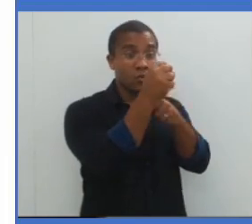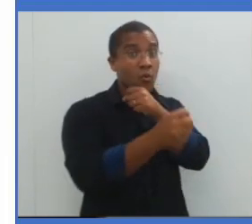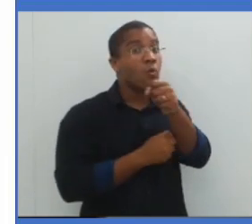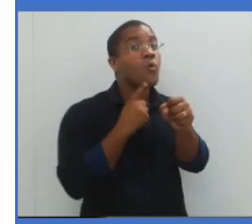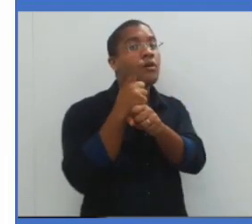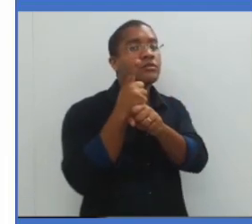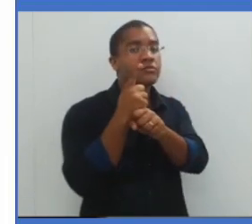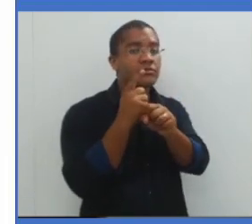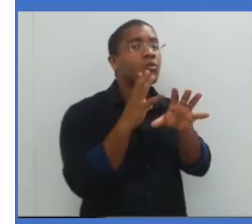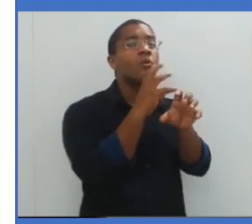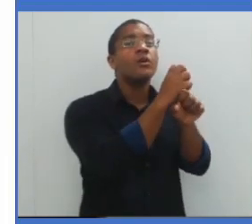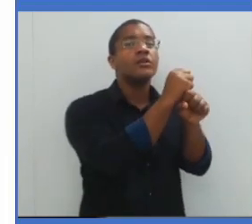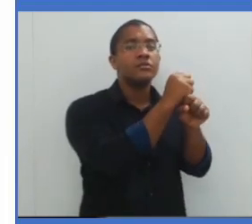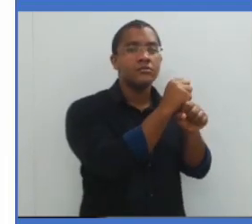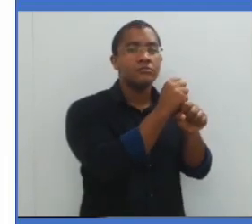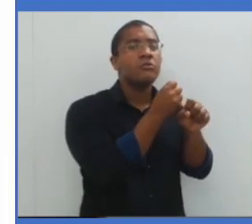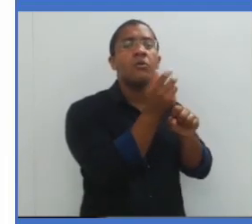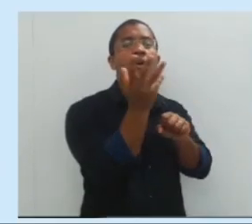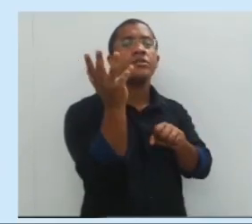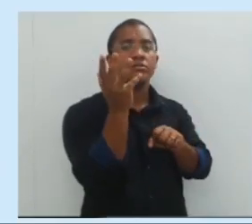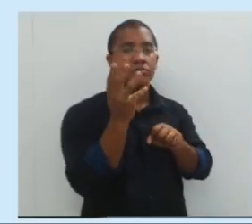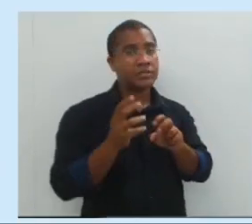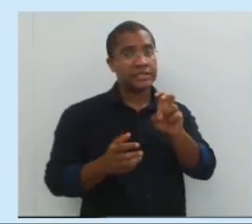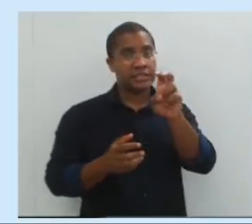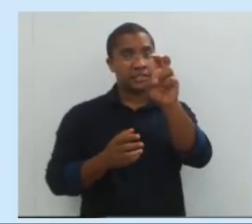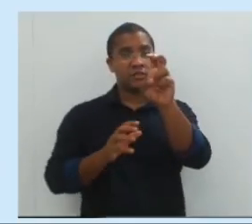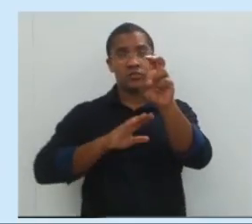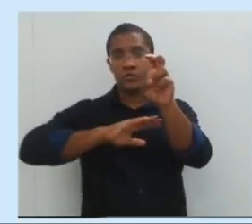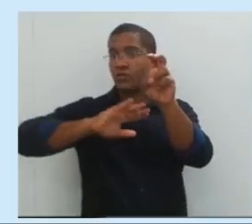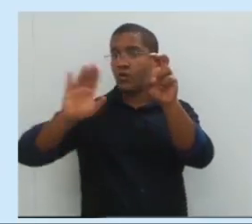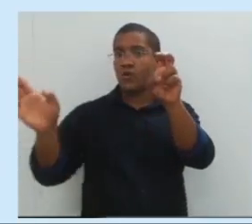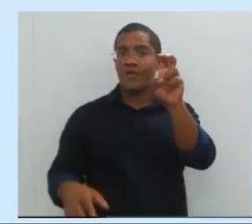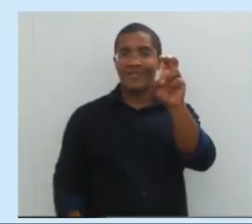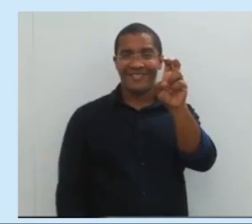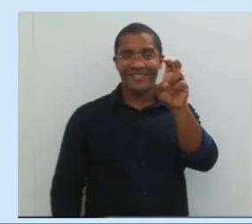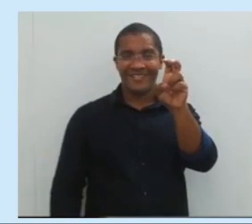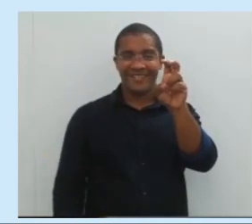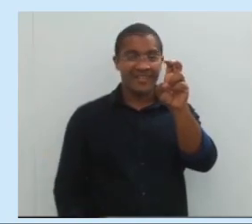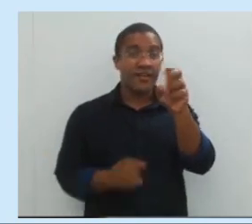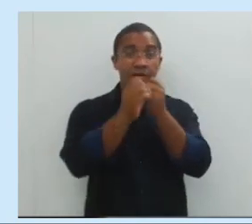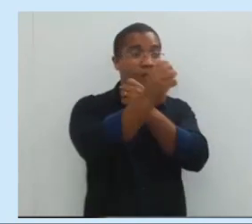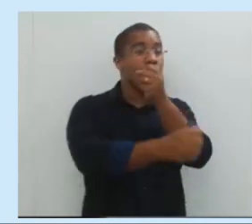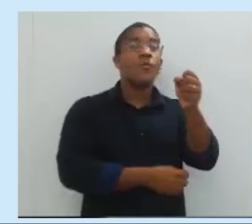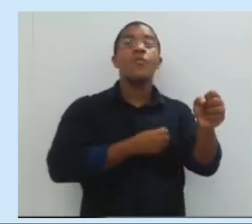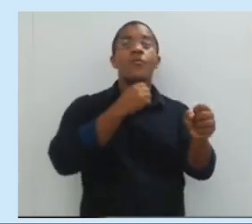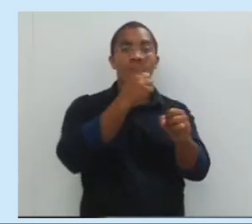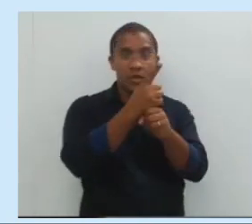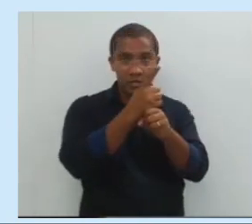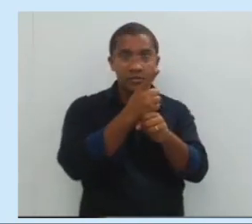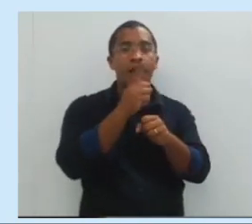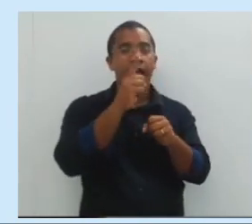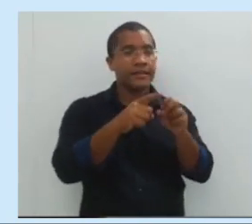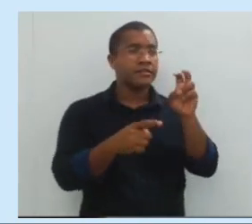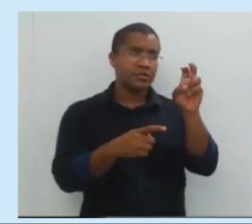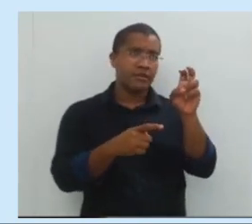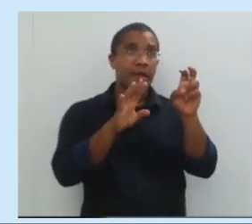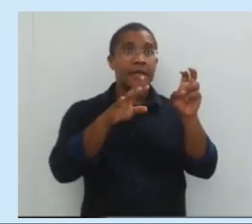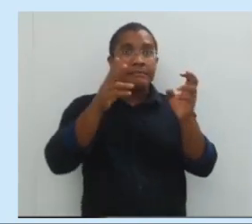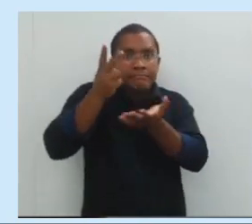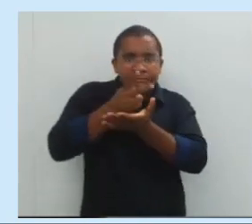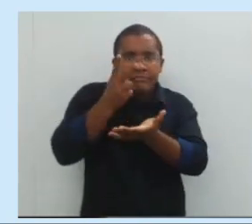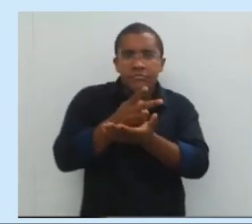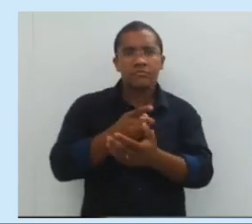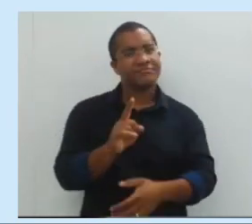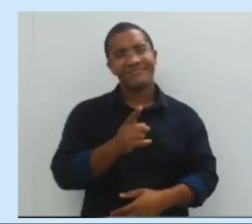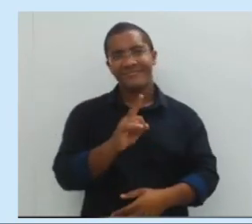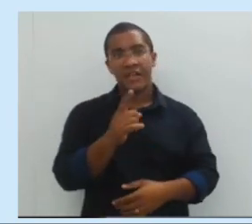é 5. Só podemos ter 5 eclipses solares durante um ano. É claro que isso é muito rápido,